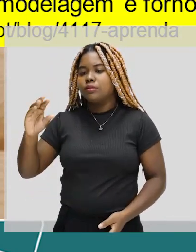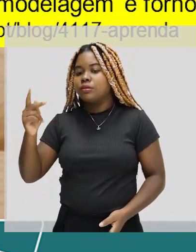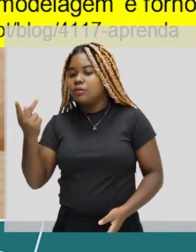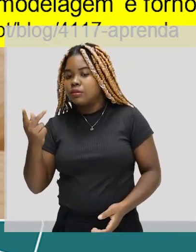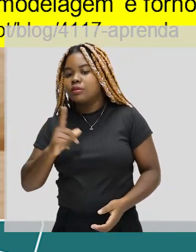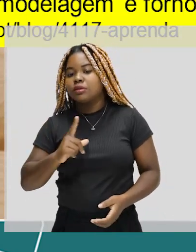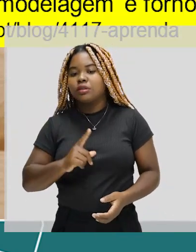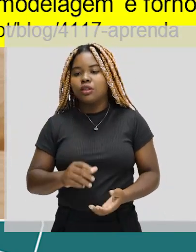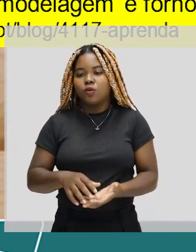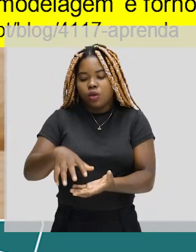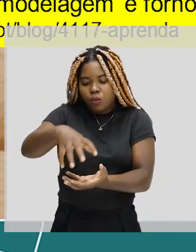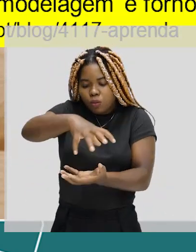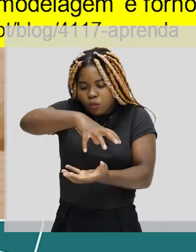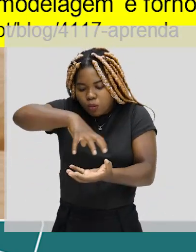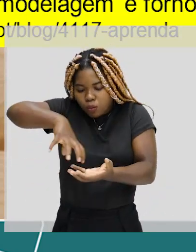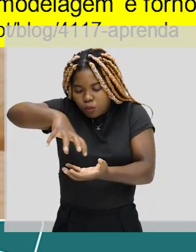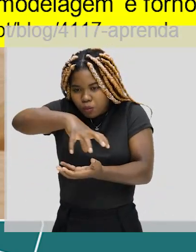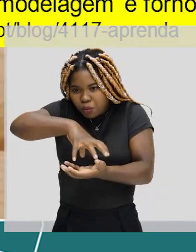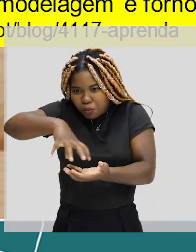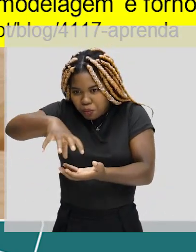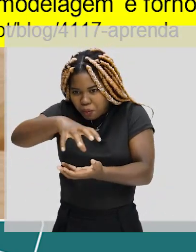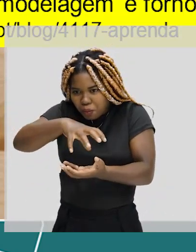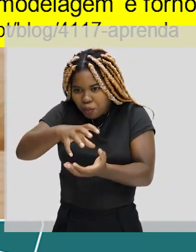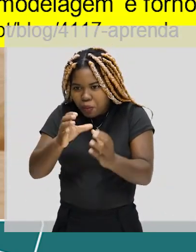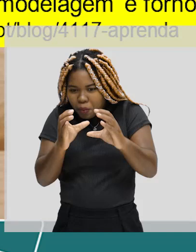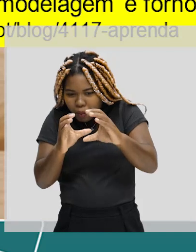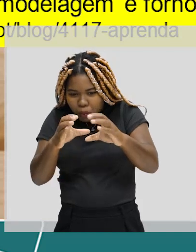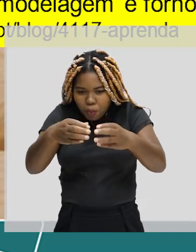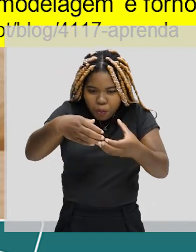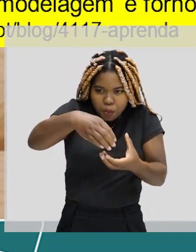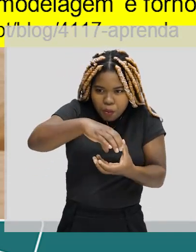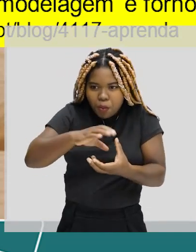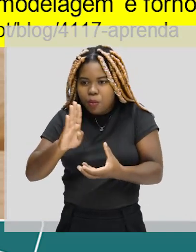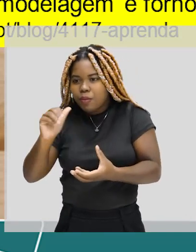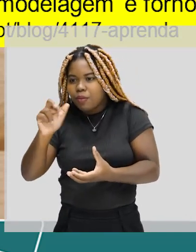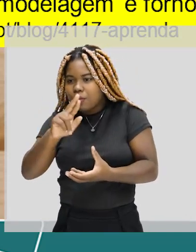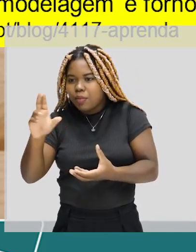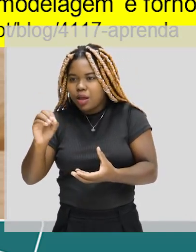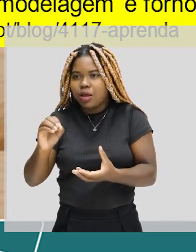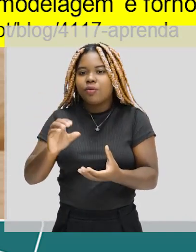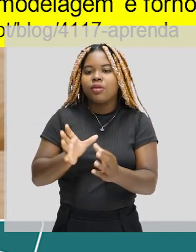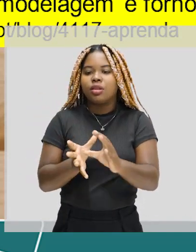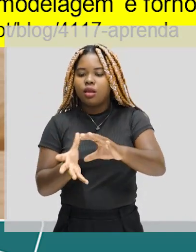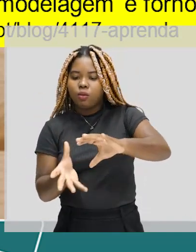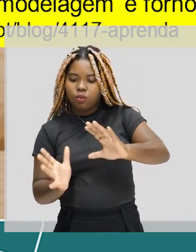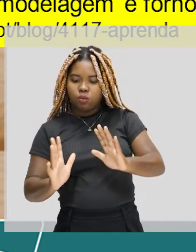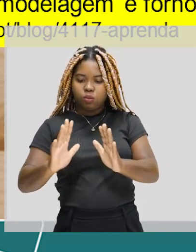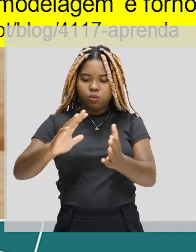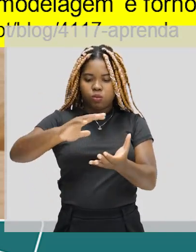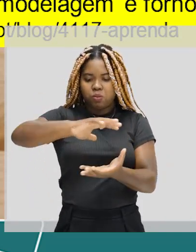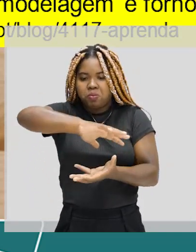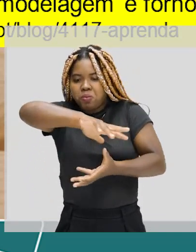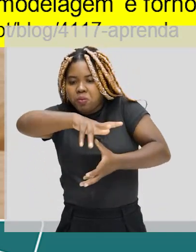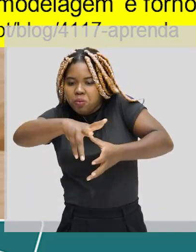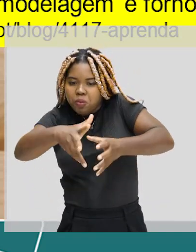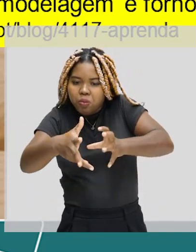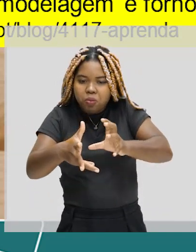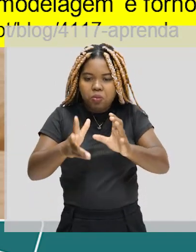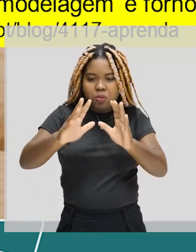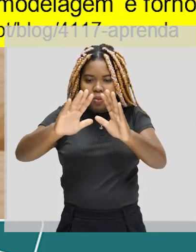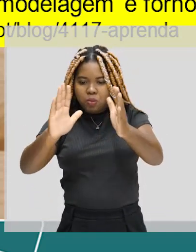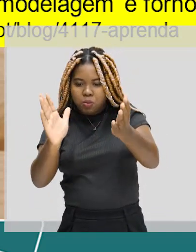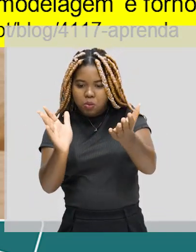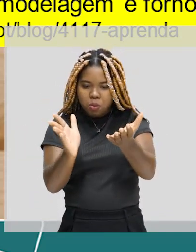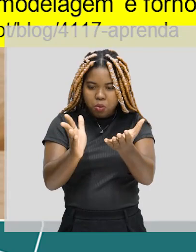uma bola de barro úmida, muita paciência, e vai moldando até fazer a estrutura do